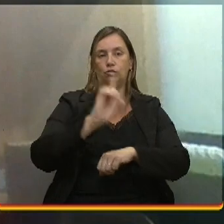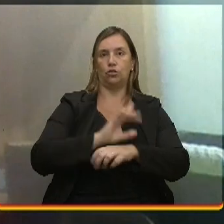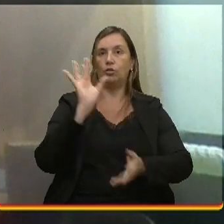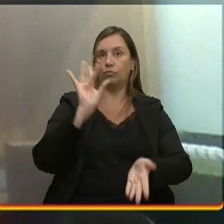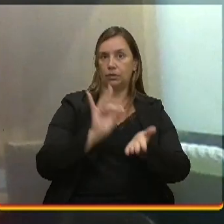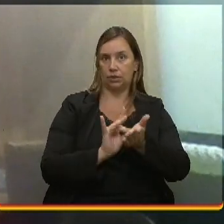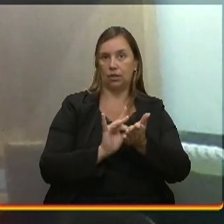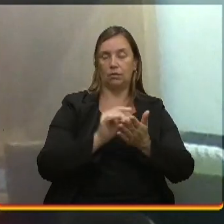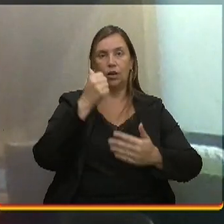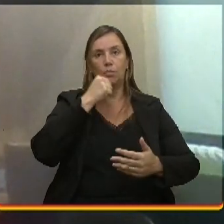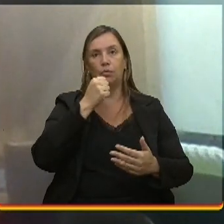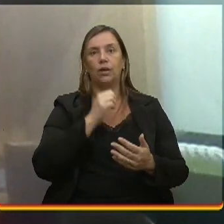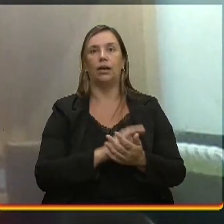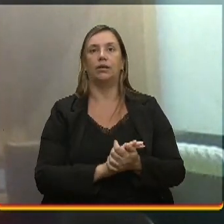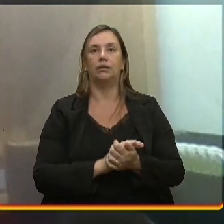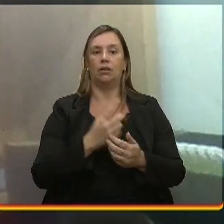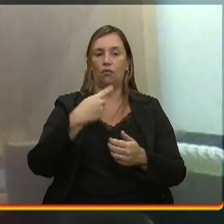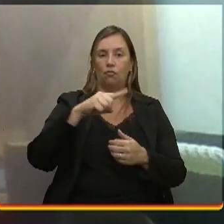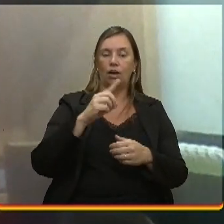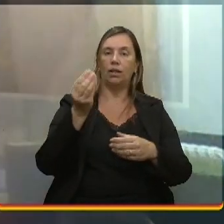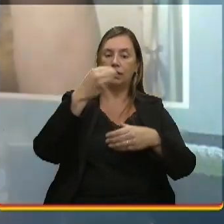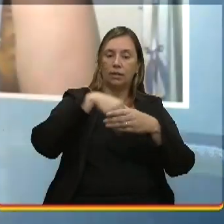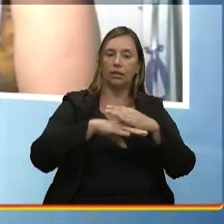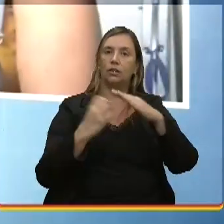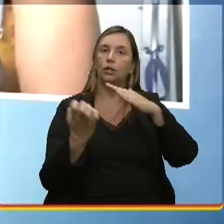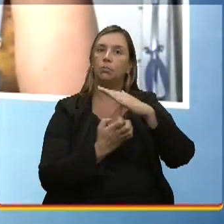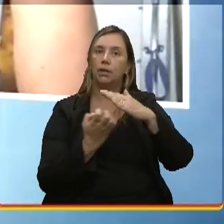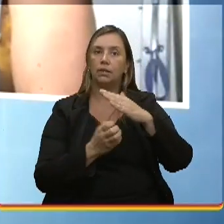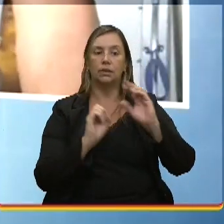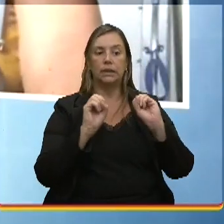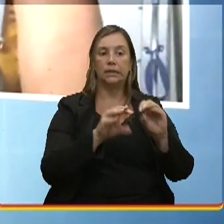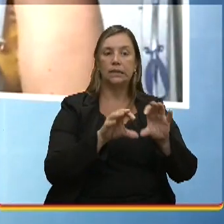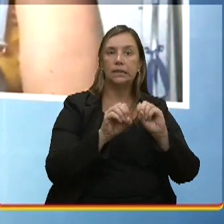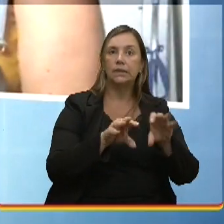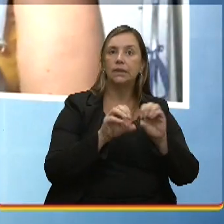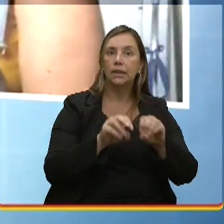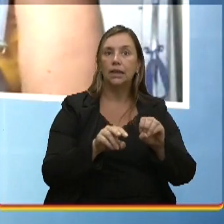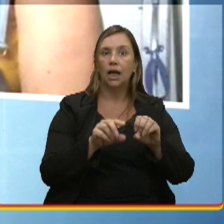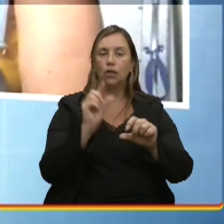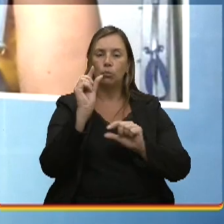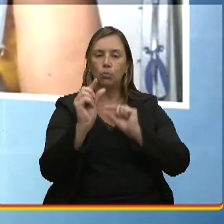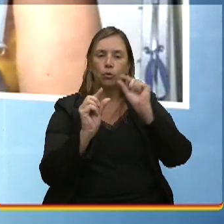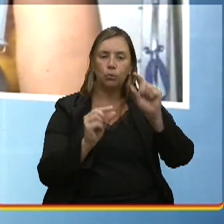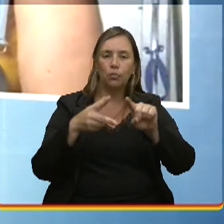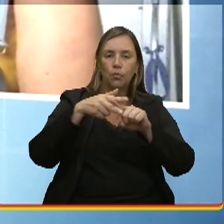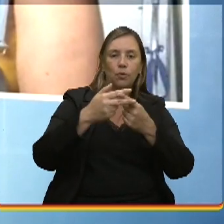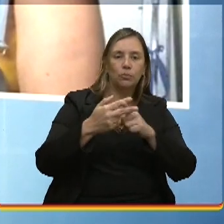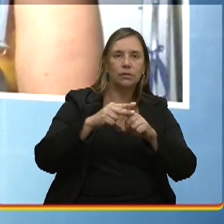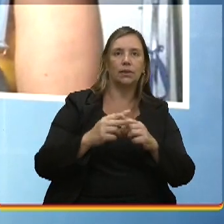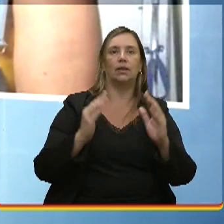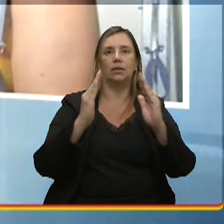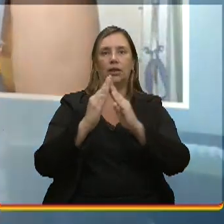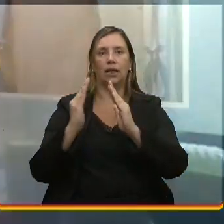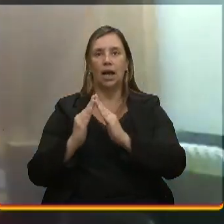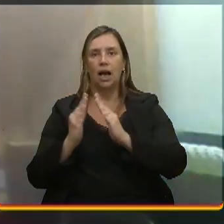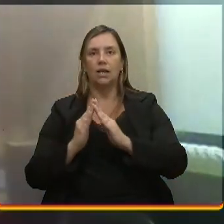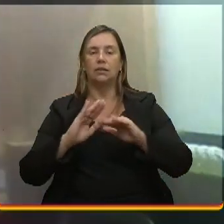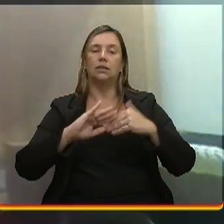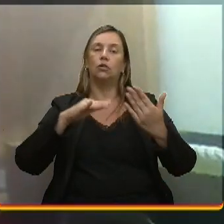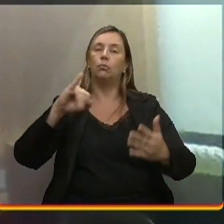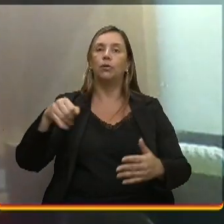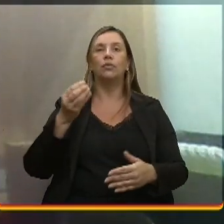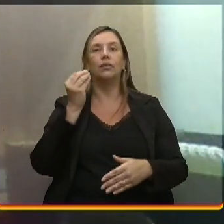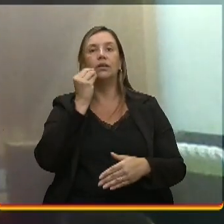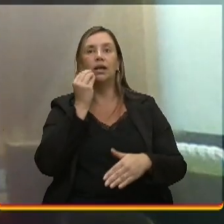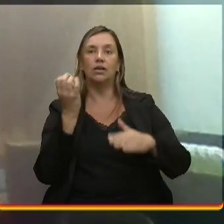já fez isso com a gente também, e para dentro das empresas ensinar pequenos concertos domésticos, então é uma oportunidade que as empresas têm de